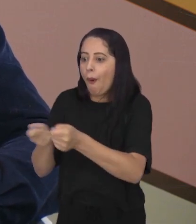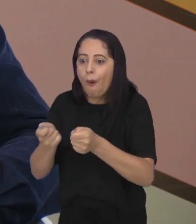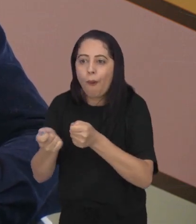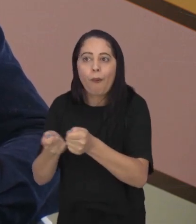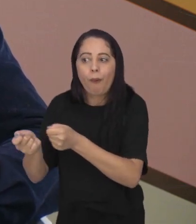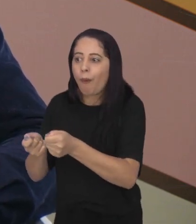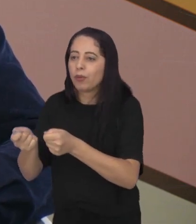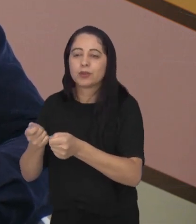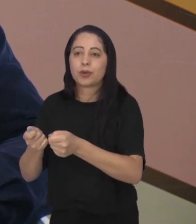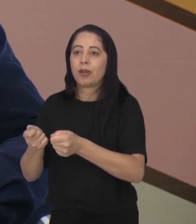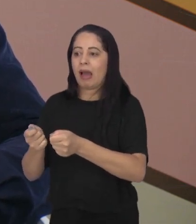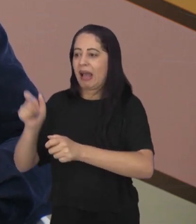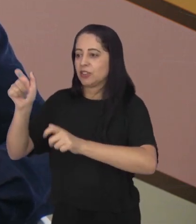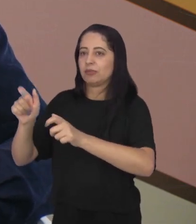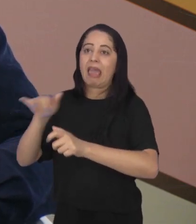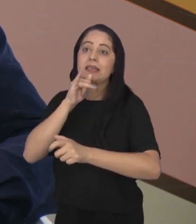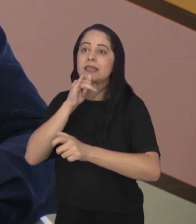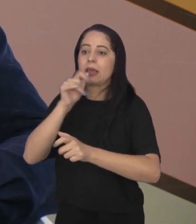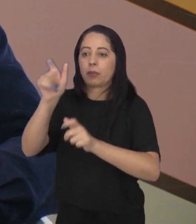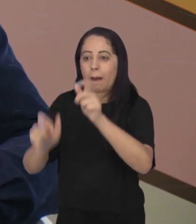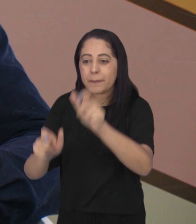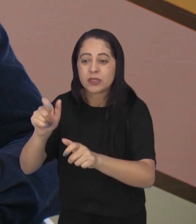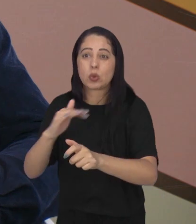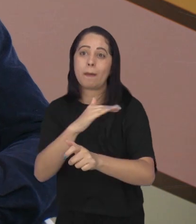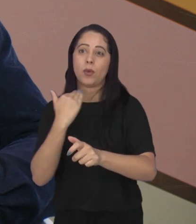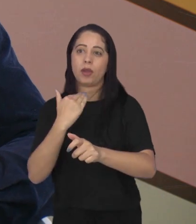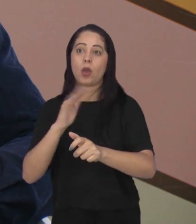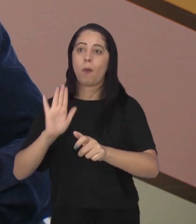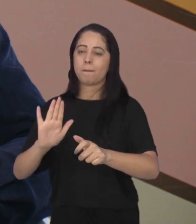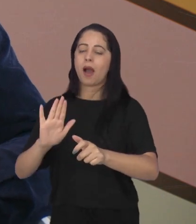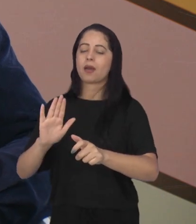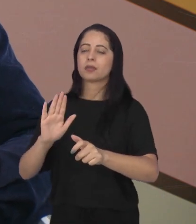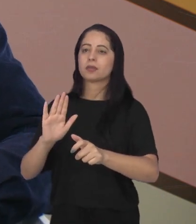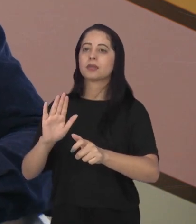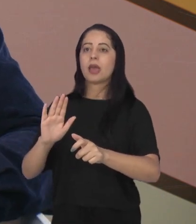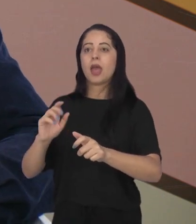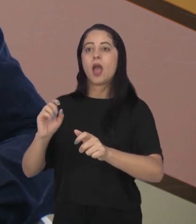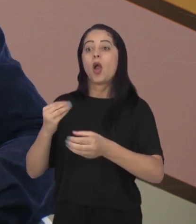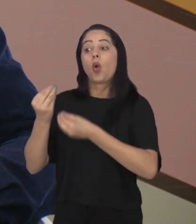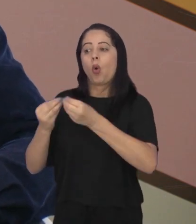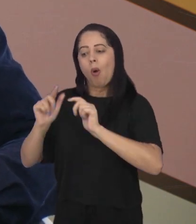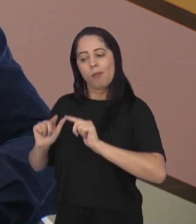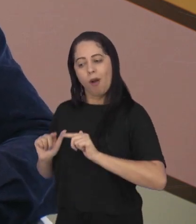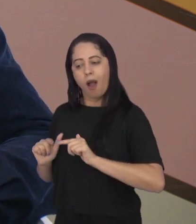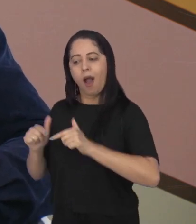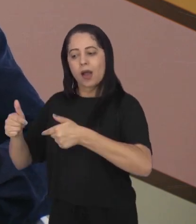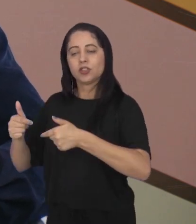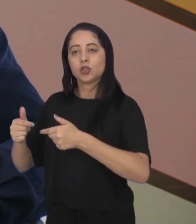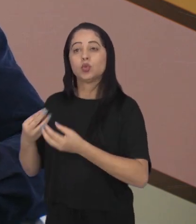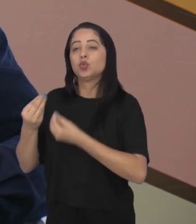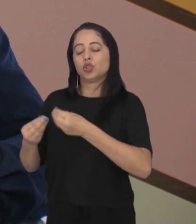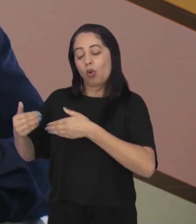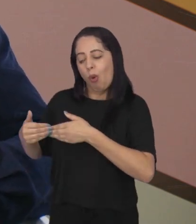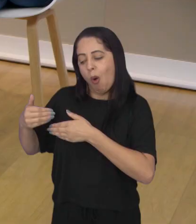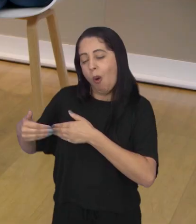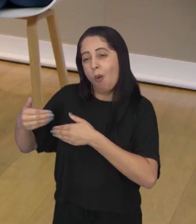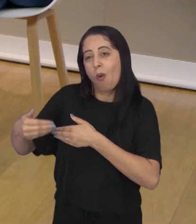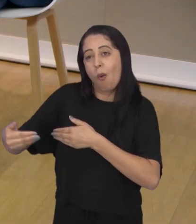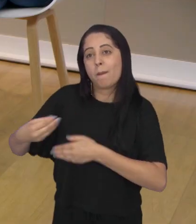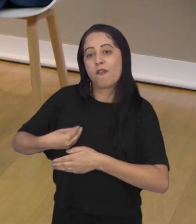negativo com uma perda. Mas a forma que a pessoa vai viver isso... enfrentar. Isso a gente pode mudar. Isso a gente pode